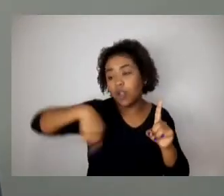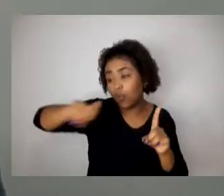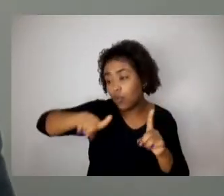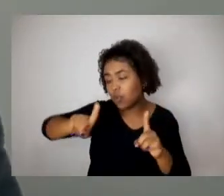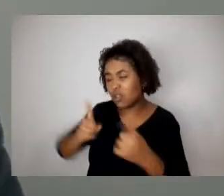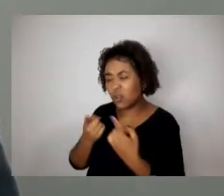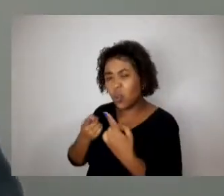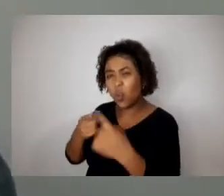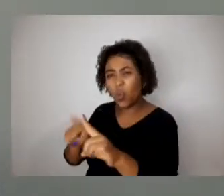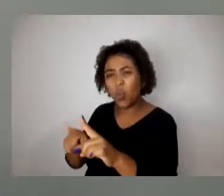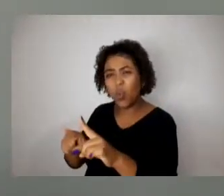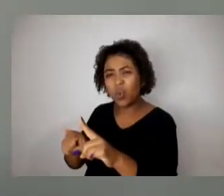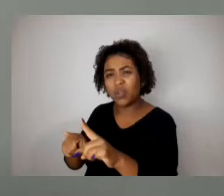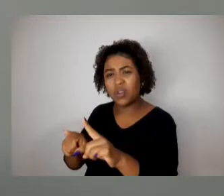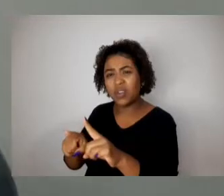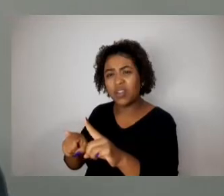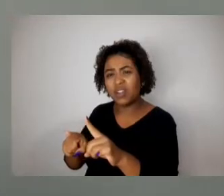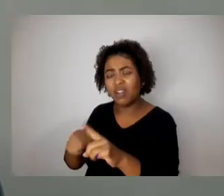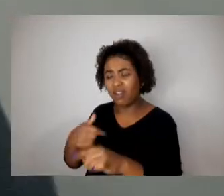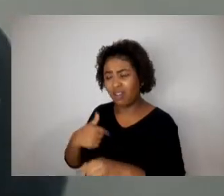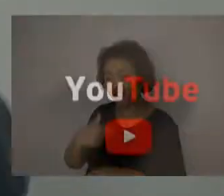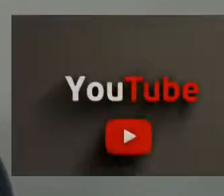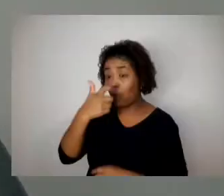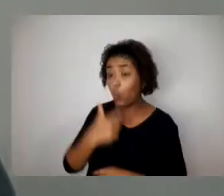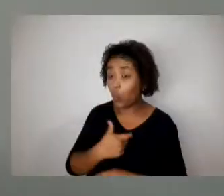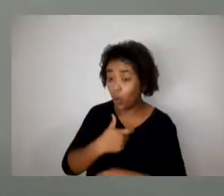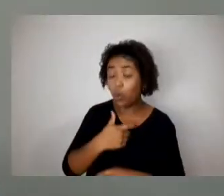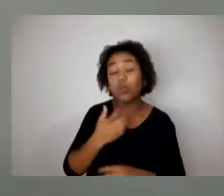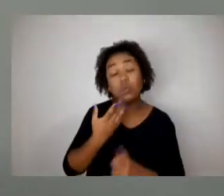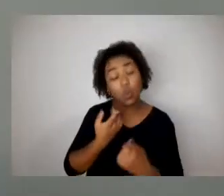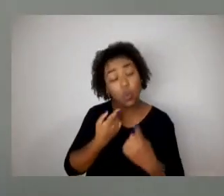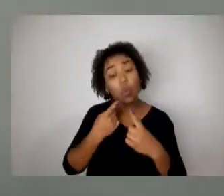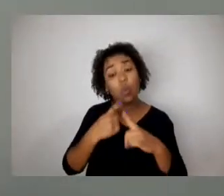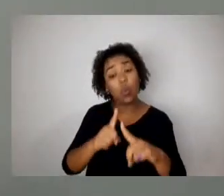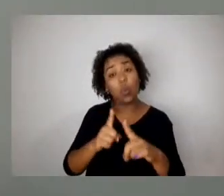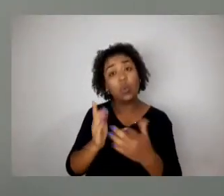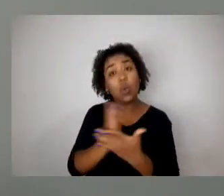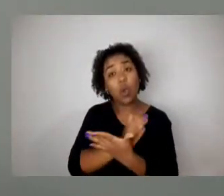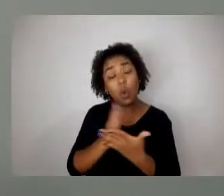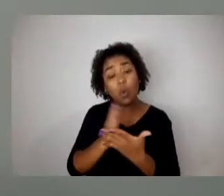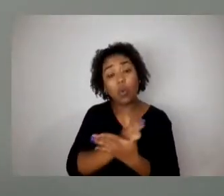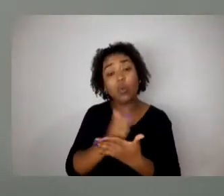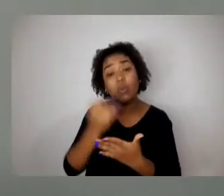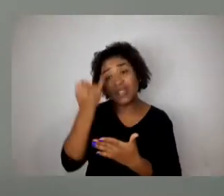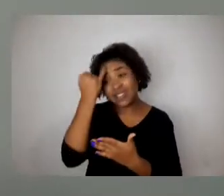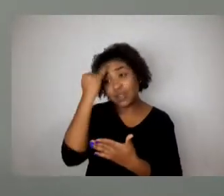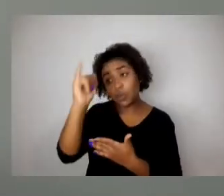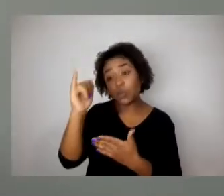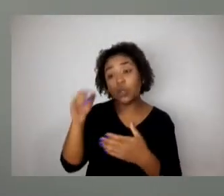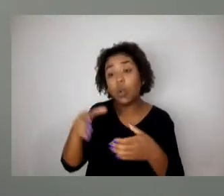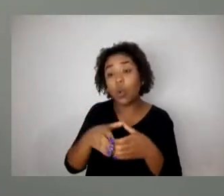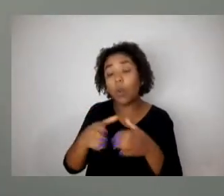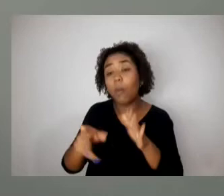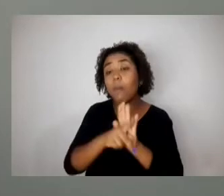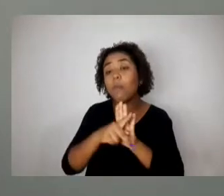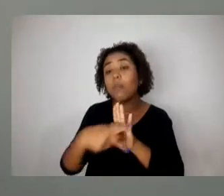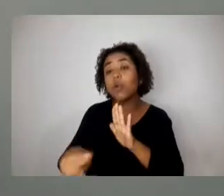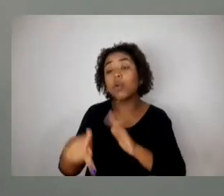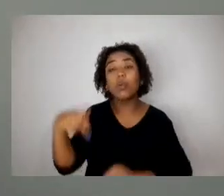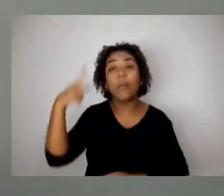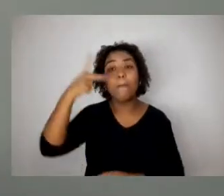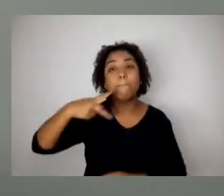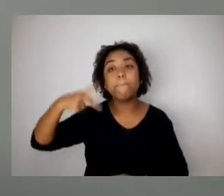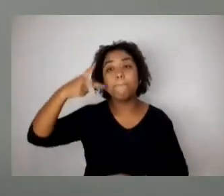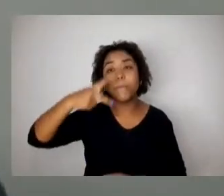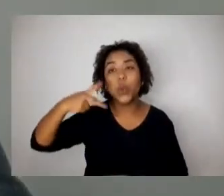muitas posições ideológicas do grupo político relacionados a essas questões, muito mesmo. Mas nada tem a ver com